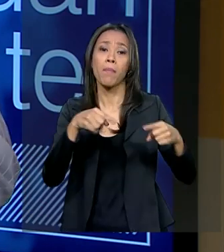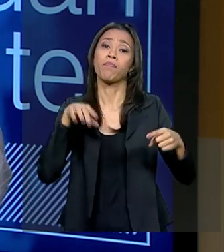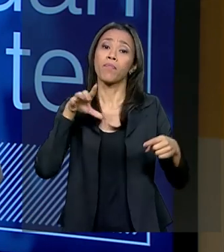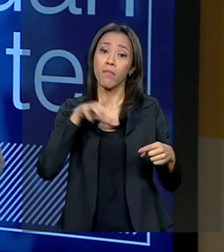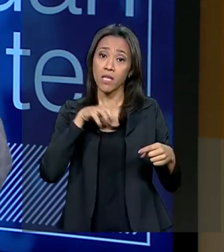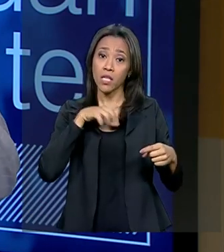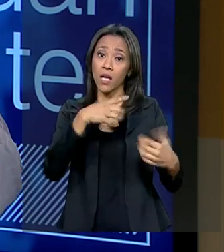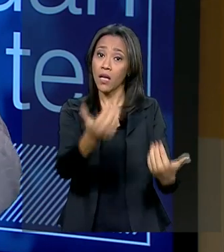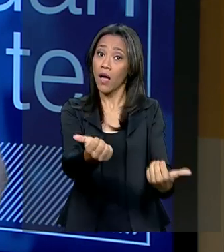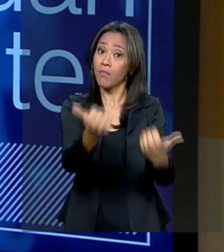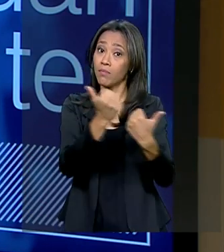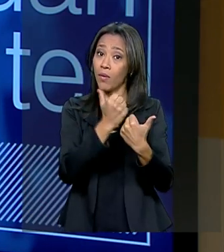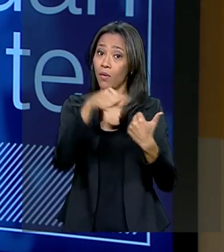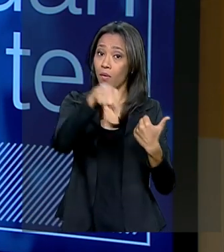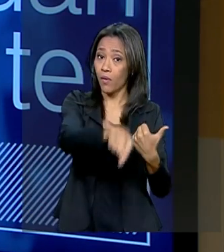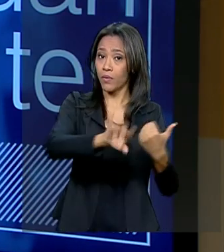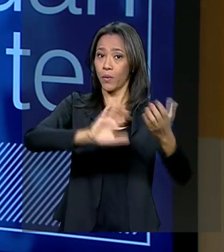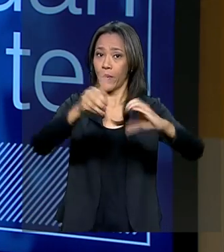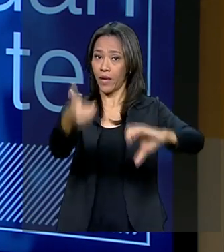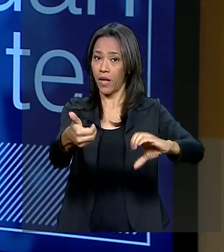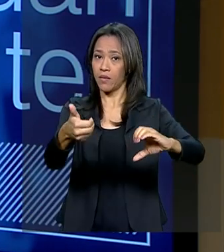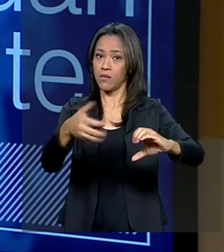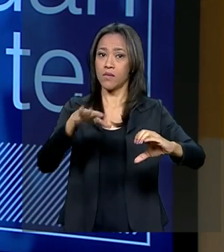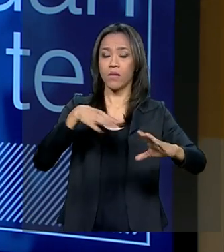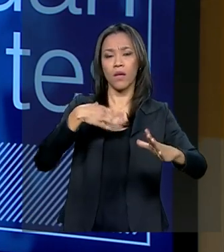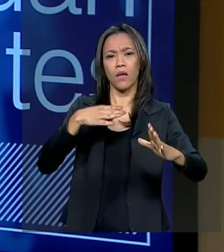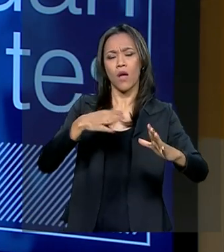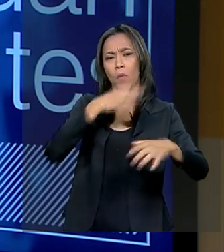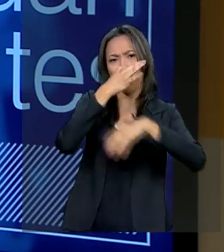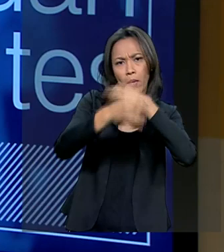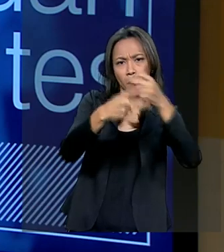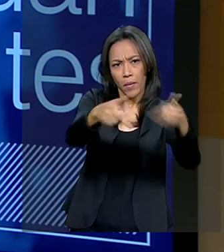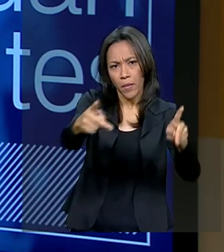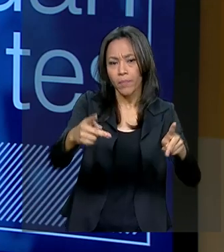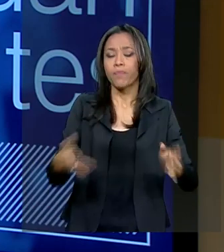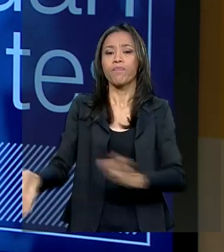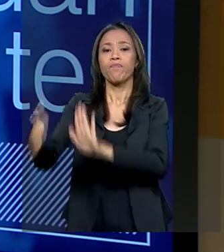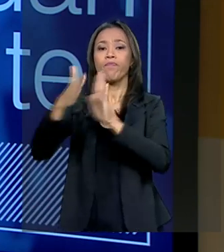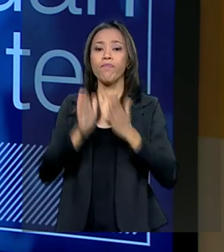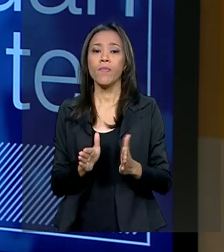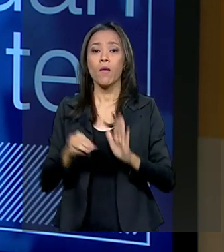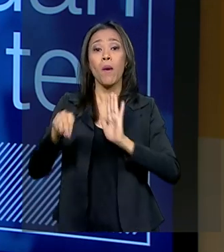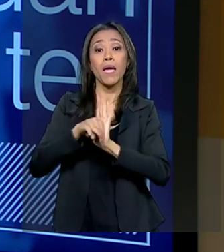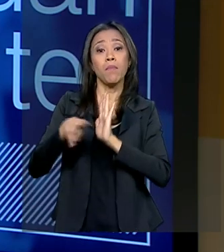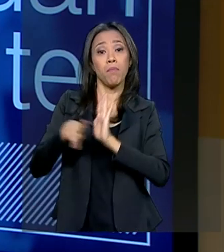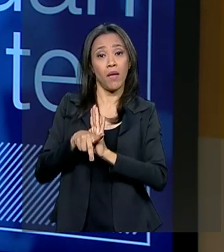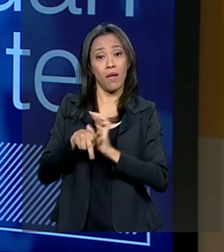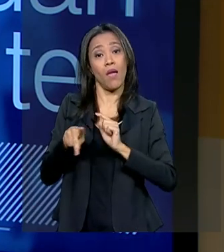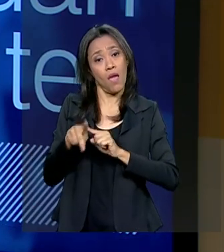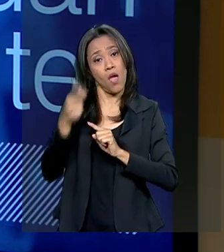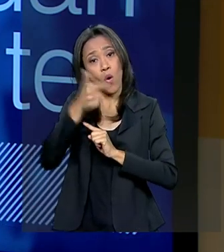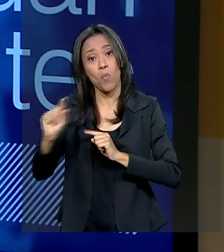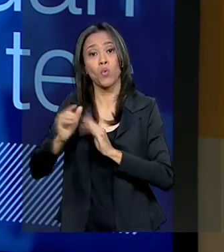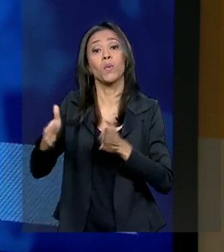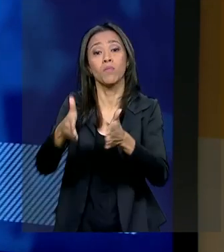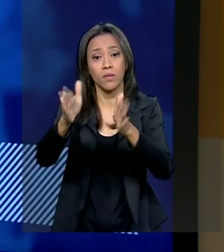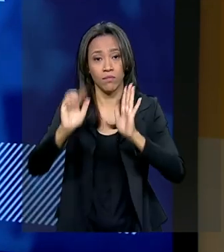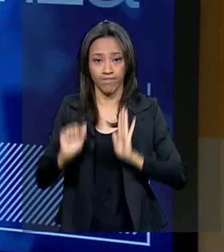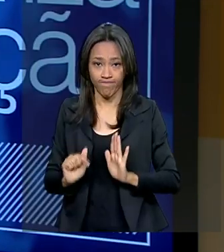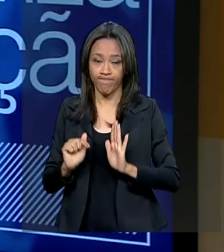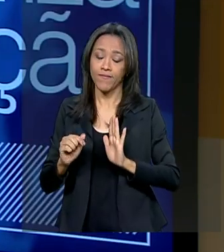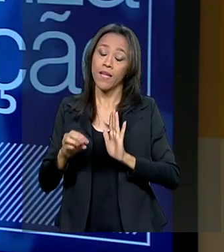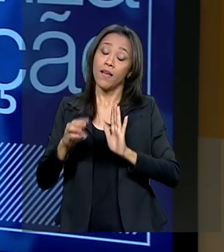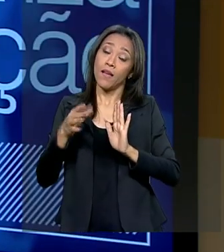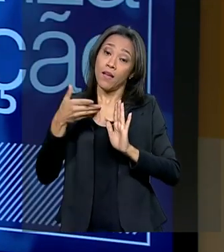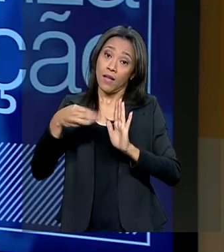ser escutado amplamente no processo. A medida provisória, ela é um atalho. A única justificativa